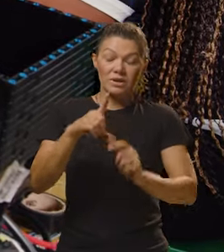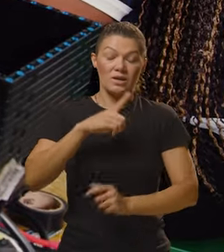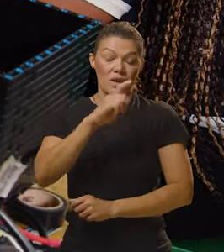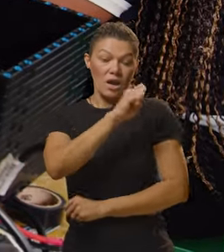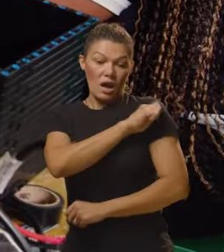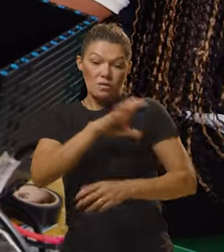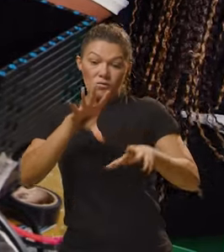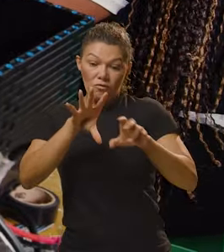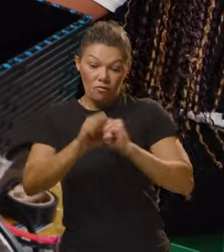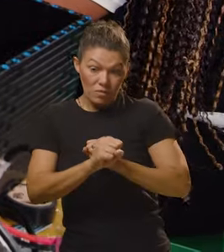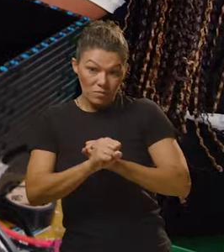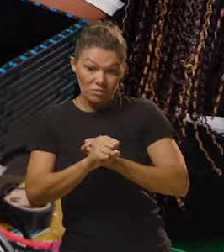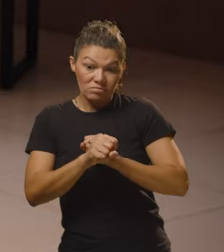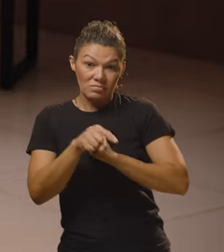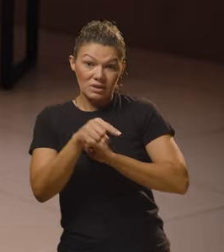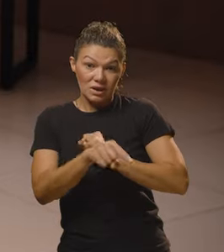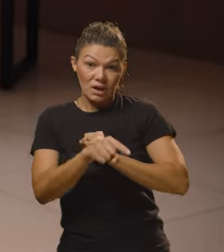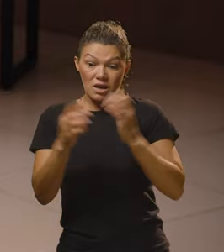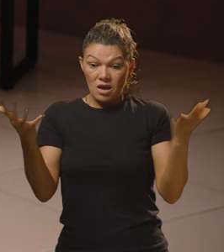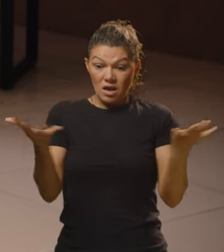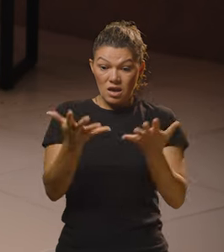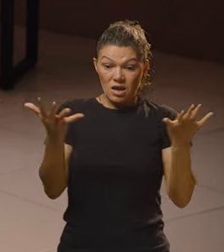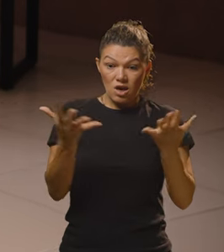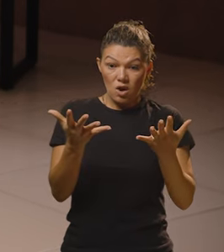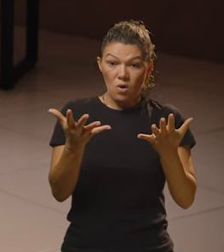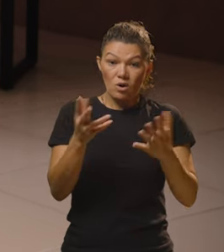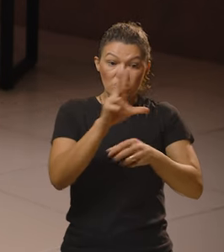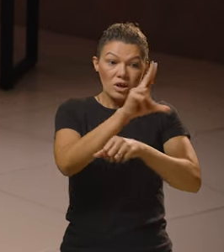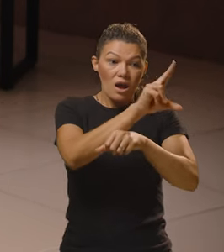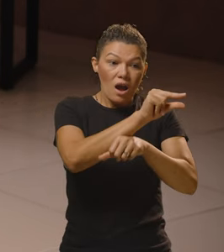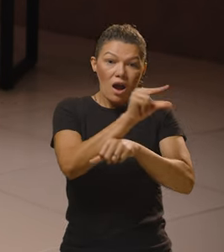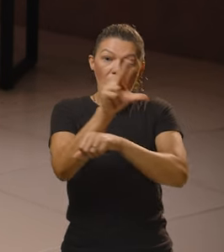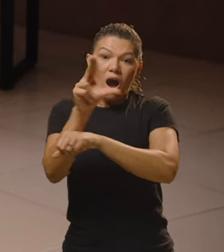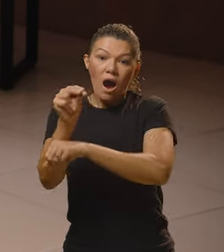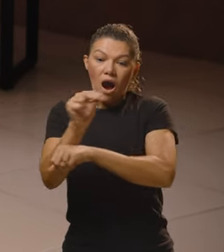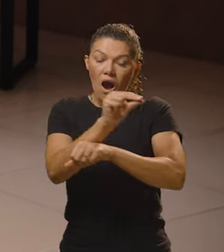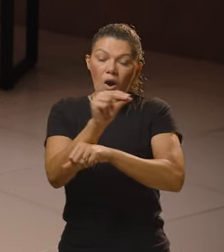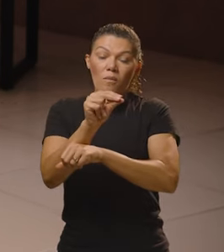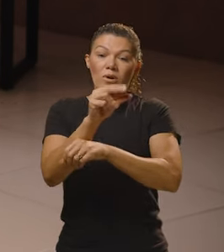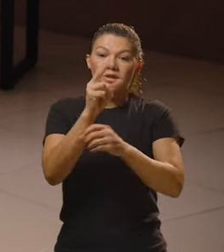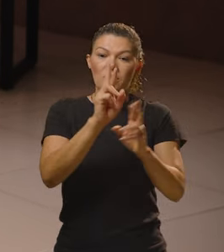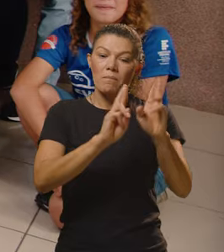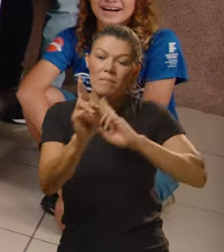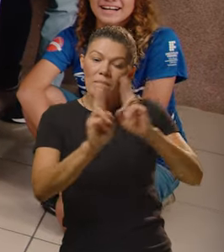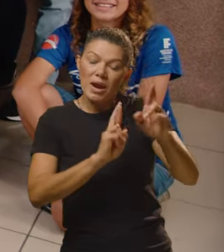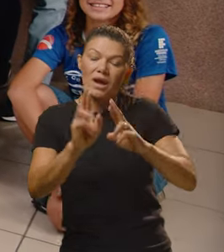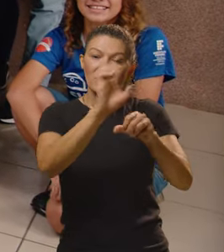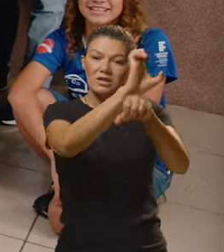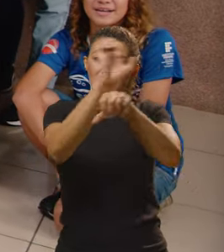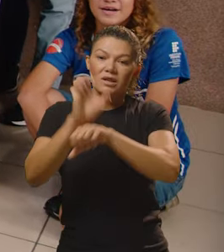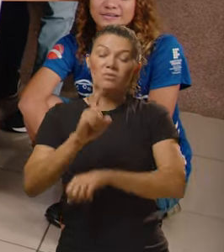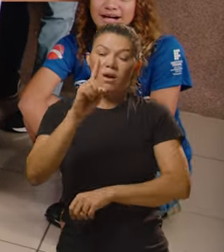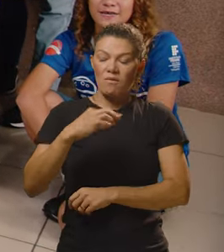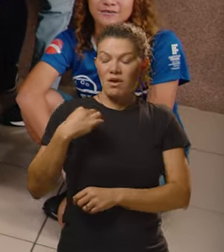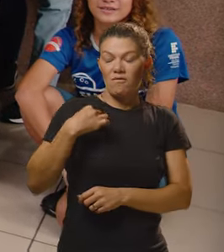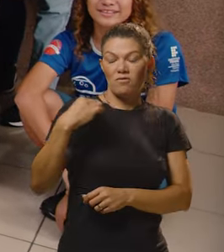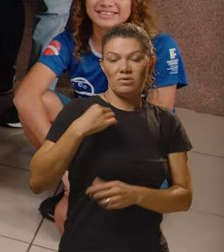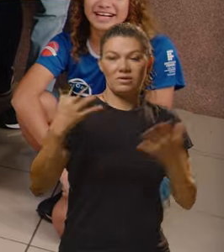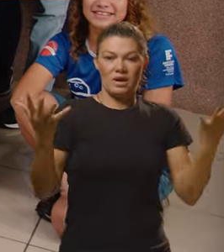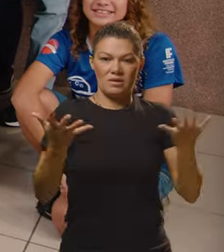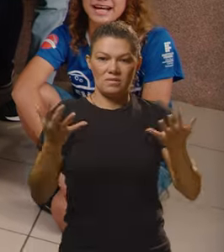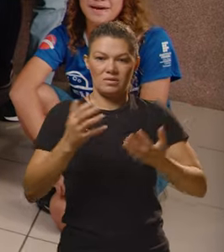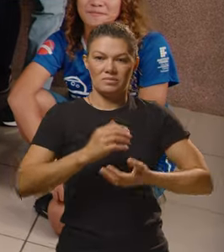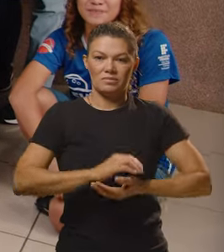tem um aluno que se graduou lá e hoje está levando a robótica para a rede estadual e é voluntário aqui. E a